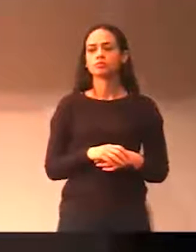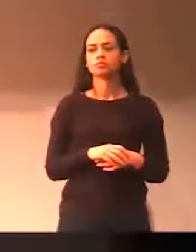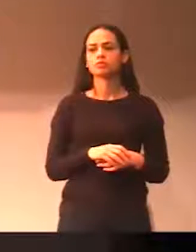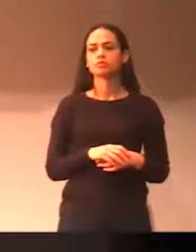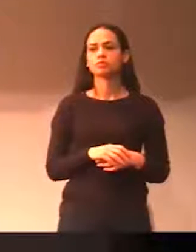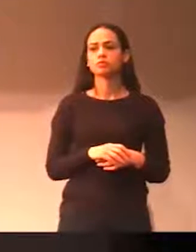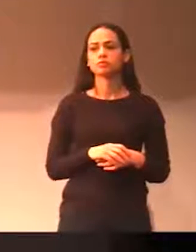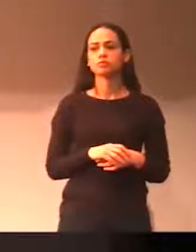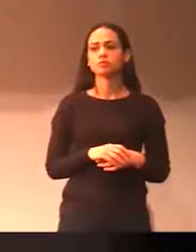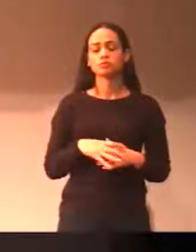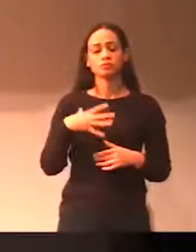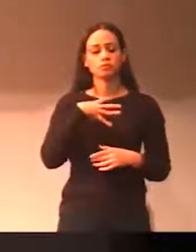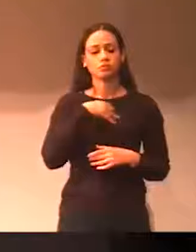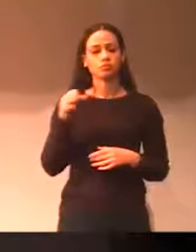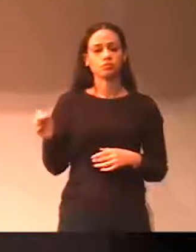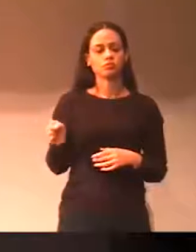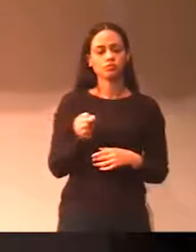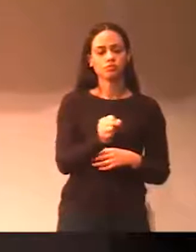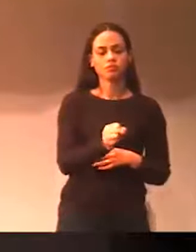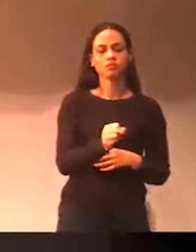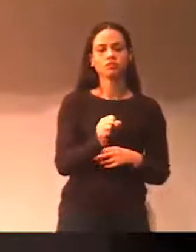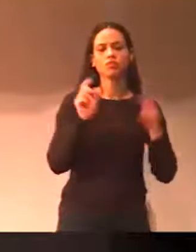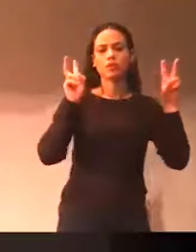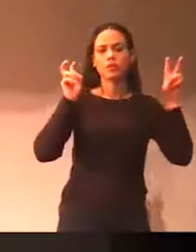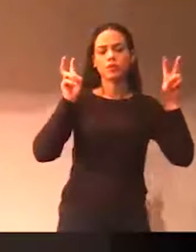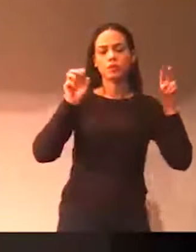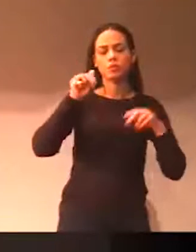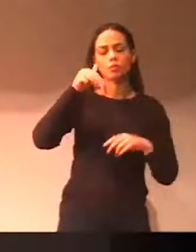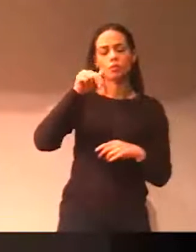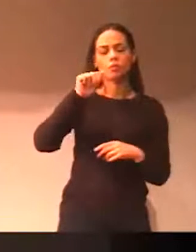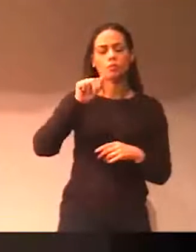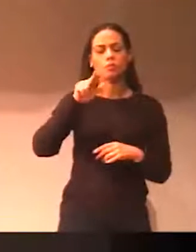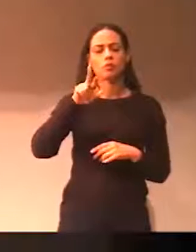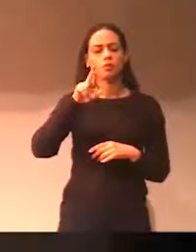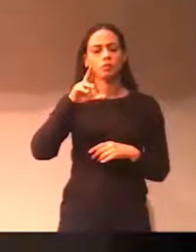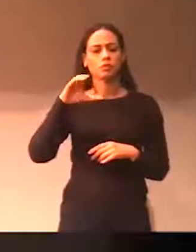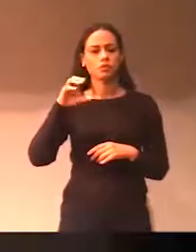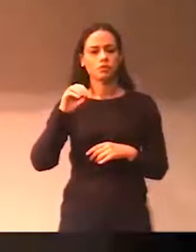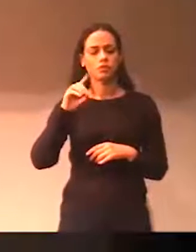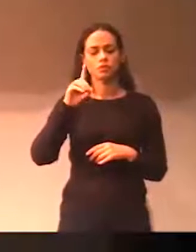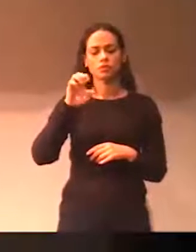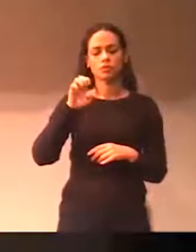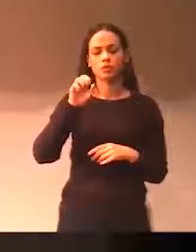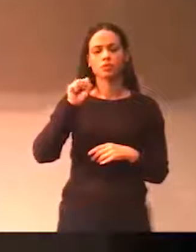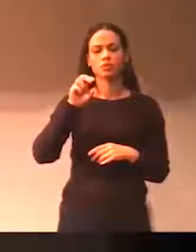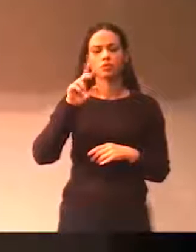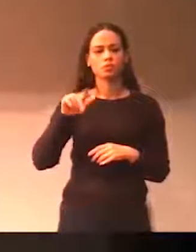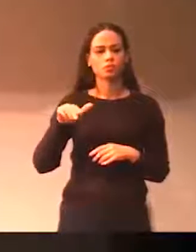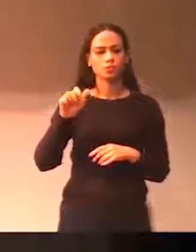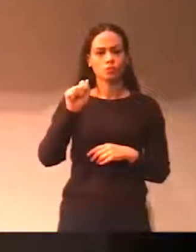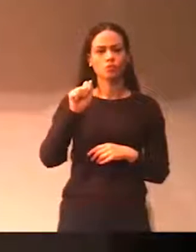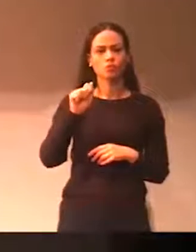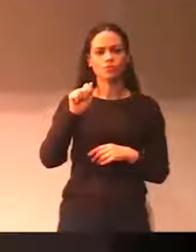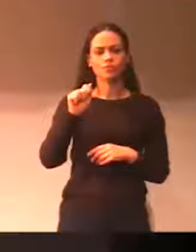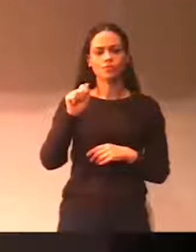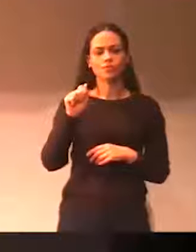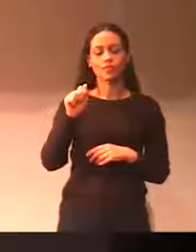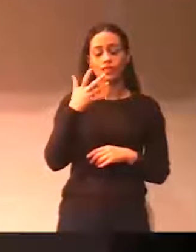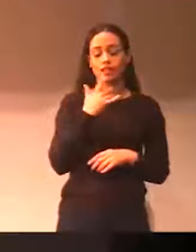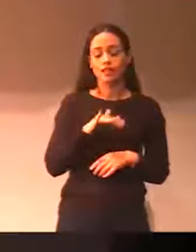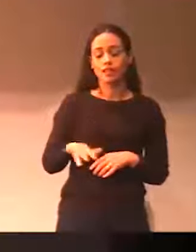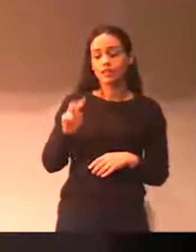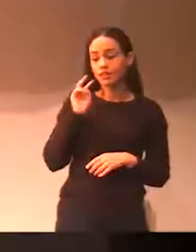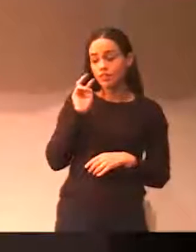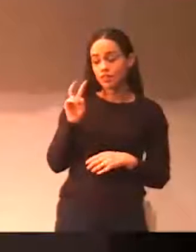esse ano especificamente falando do Maurício de Souza, como é gratificante a gente ver no olhar da criança o envolvimento e o quanto de fato é importante a